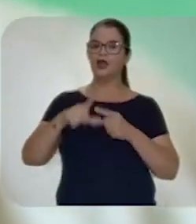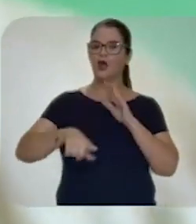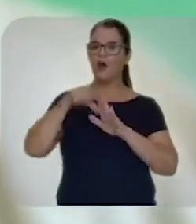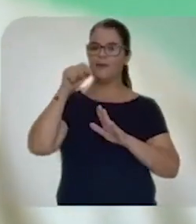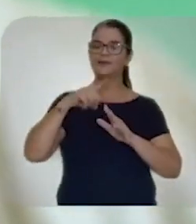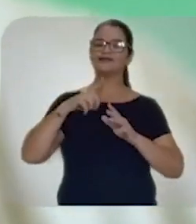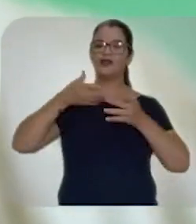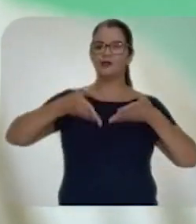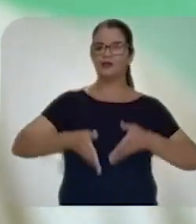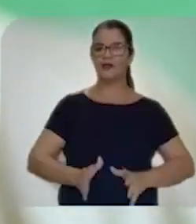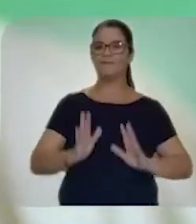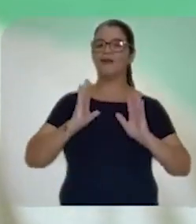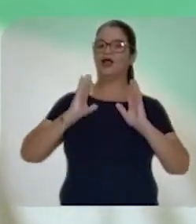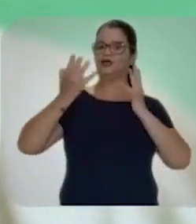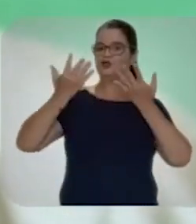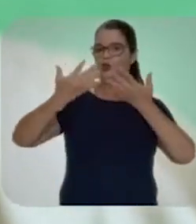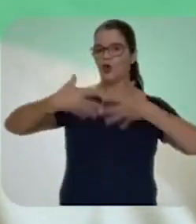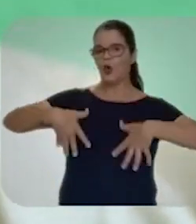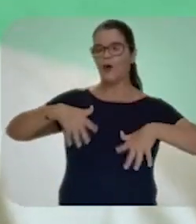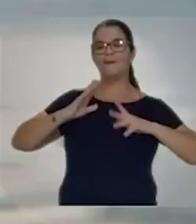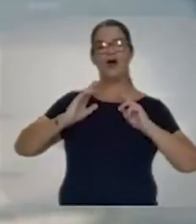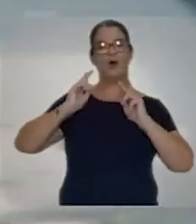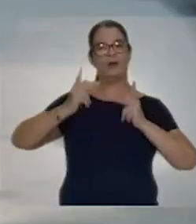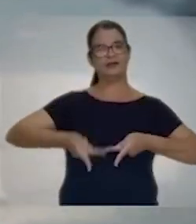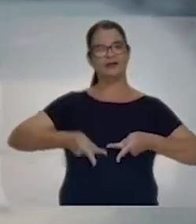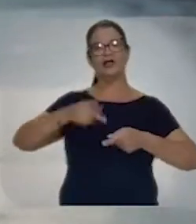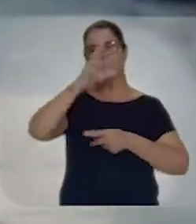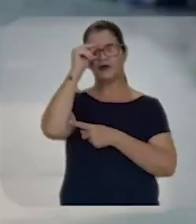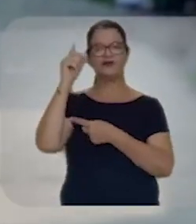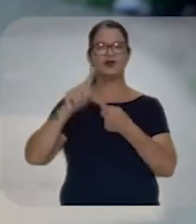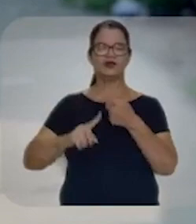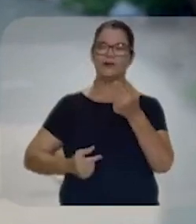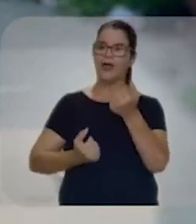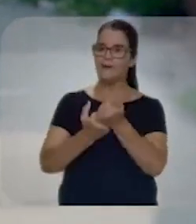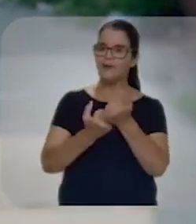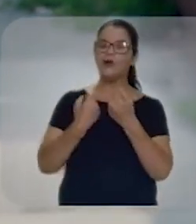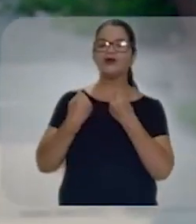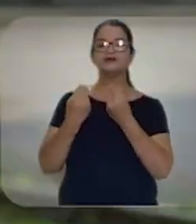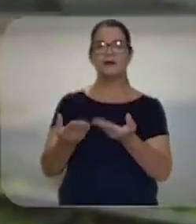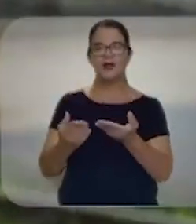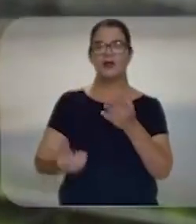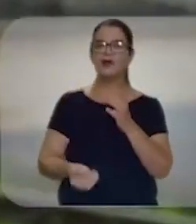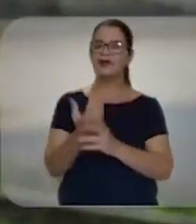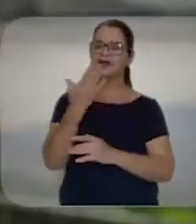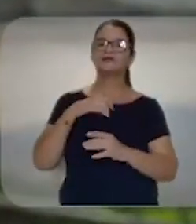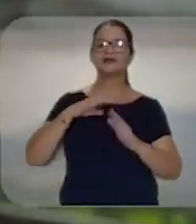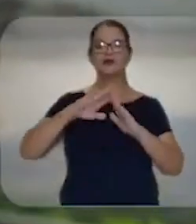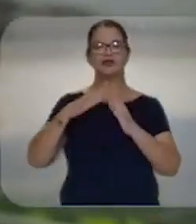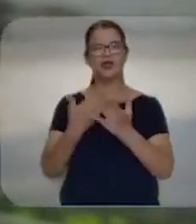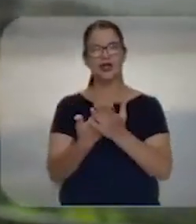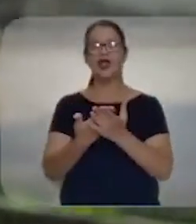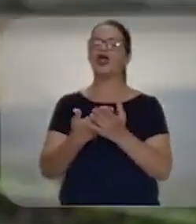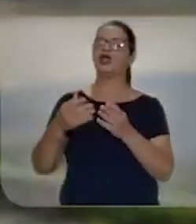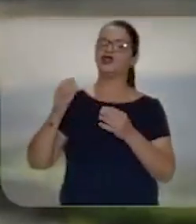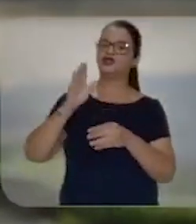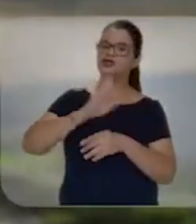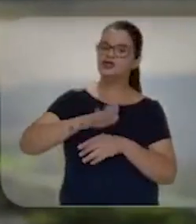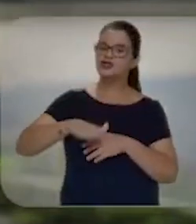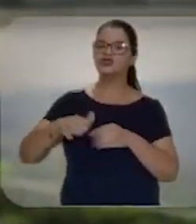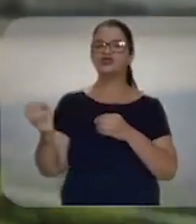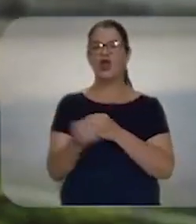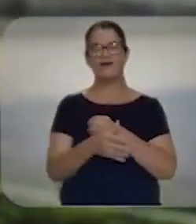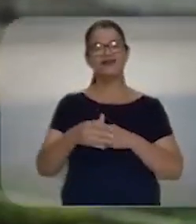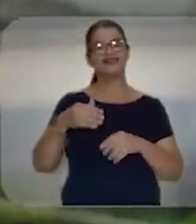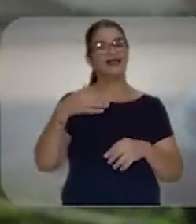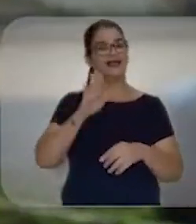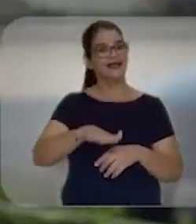tendo a opção de parto normal humanizado. As prefeituras também receberão apoio para a criação de novas creches, onde crianças de